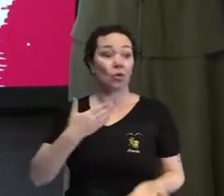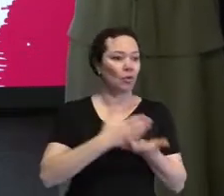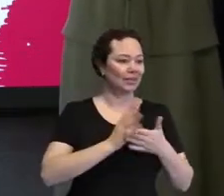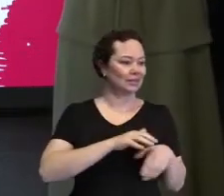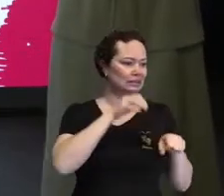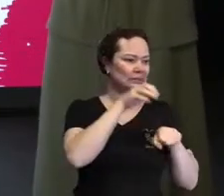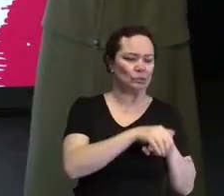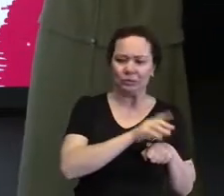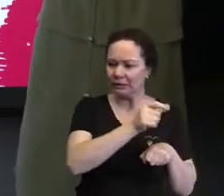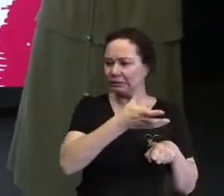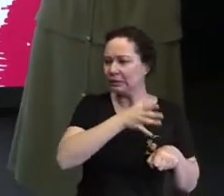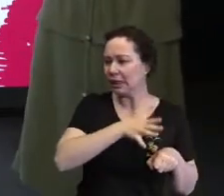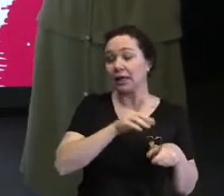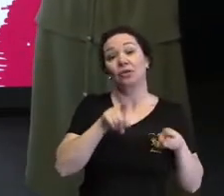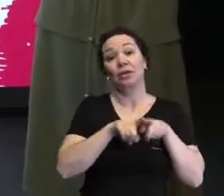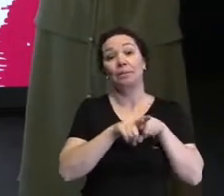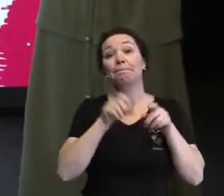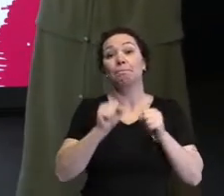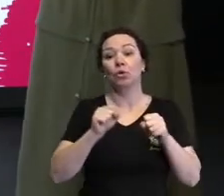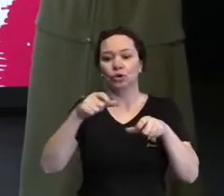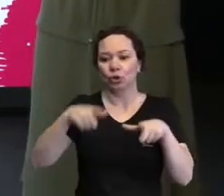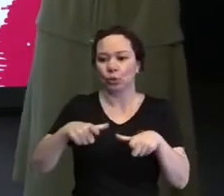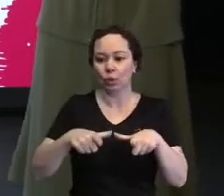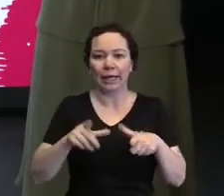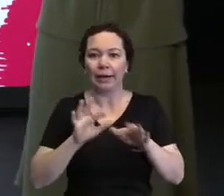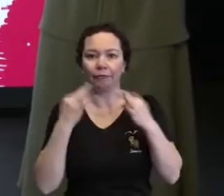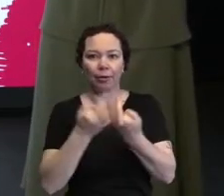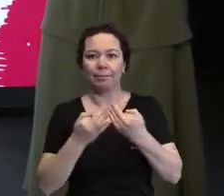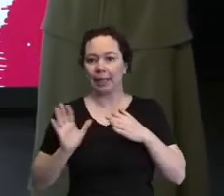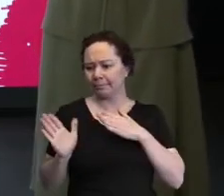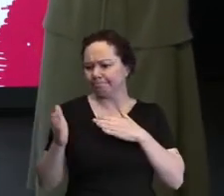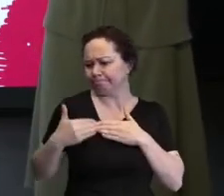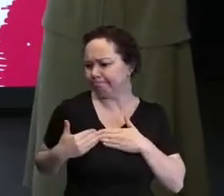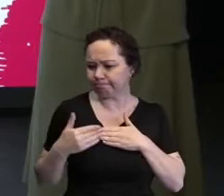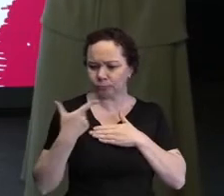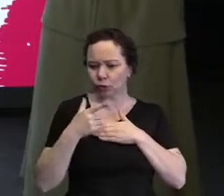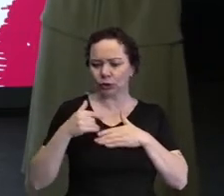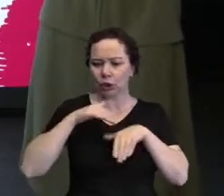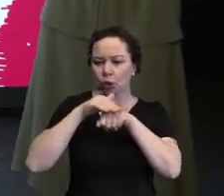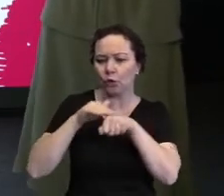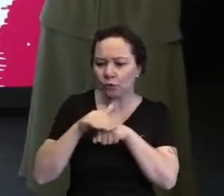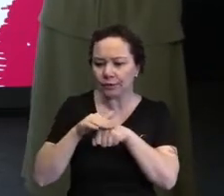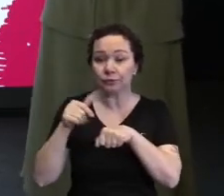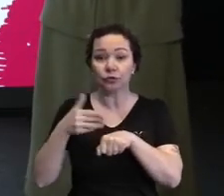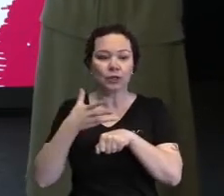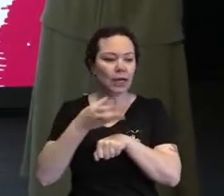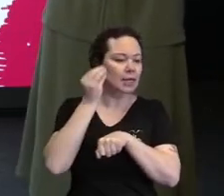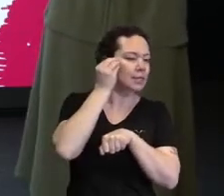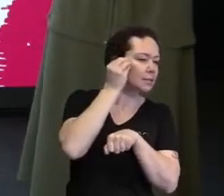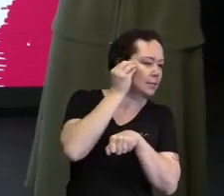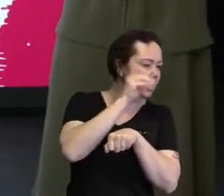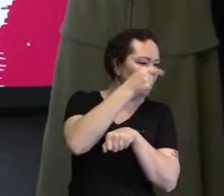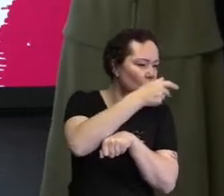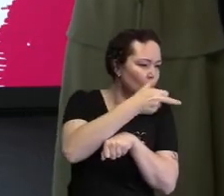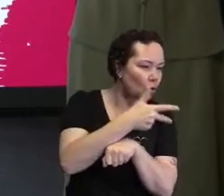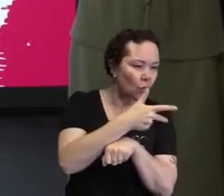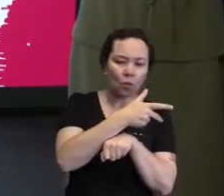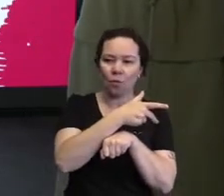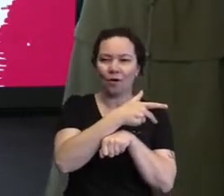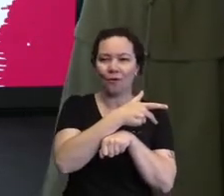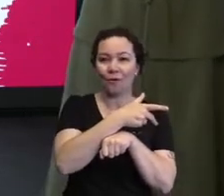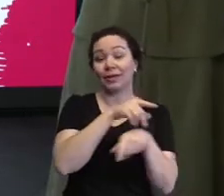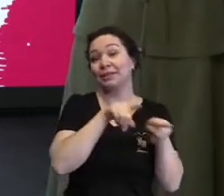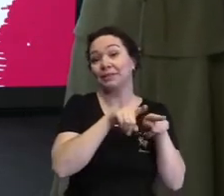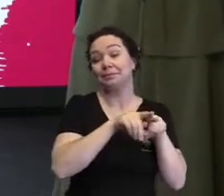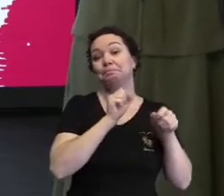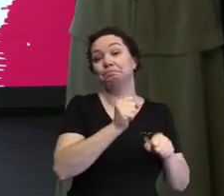se não, às vezes o ambiente é tão fechado, não tem diálogo para outras coisas, que eu vou querer experimentar outras experiências que podem aparecer